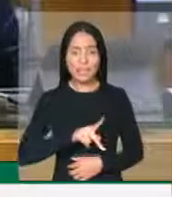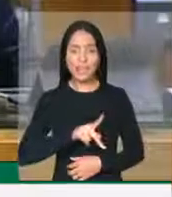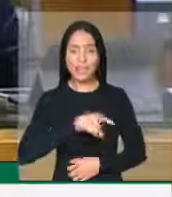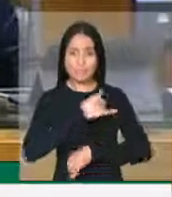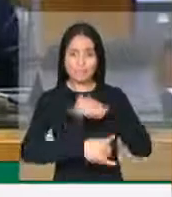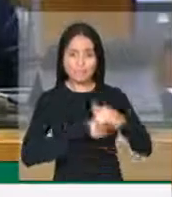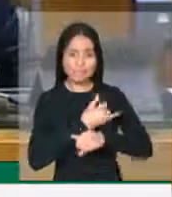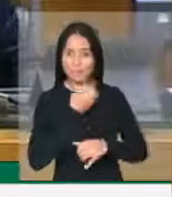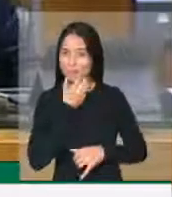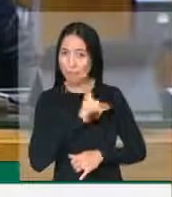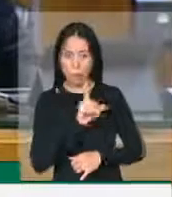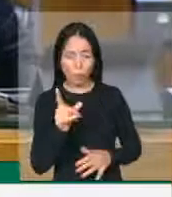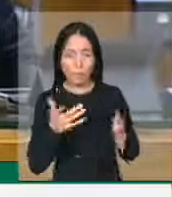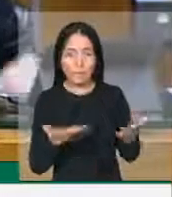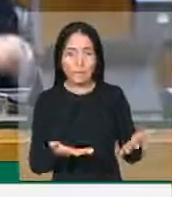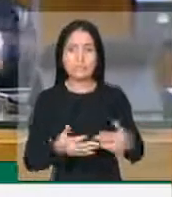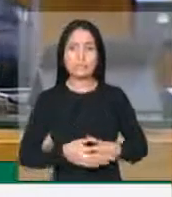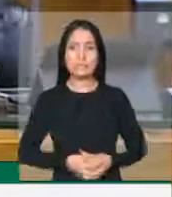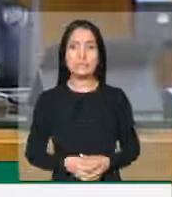Tá bom.